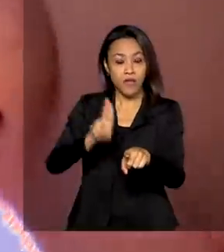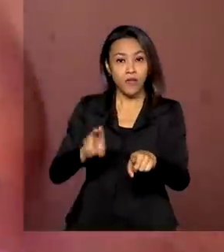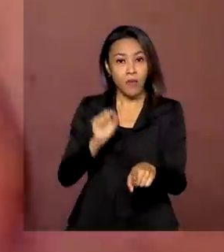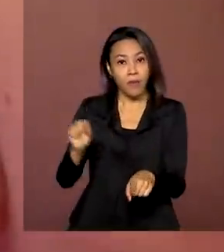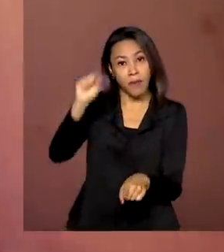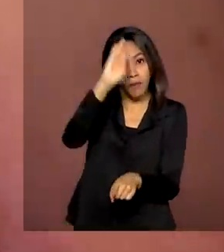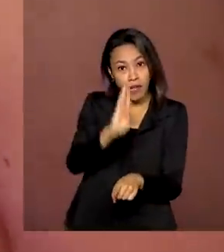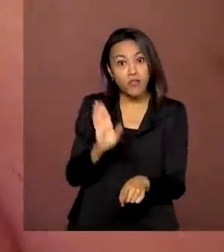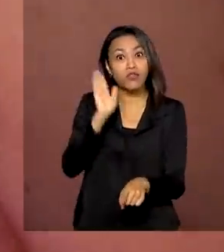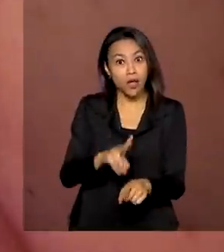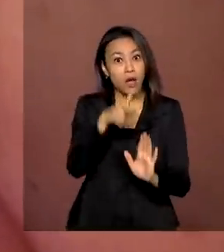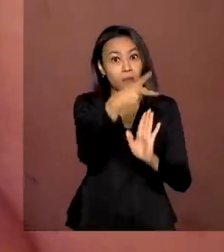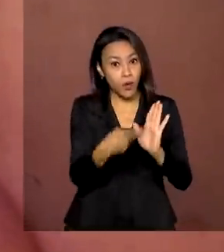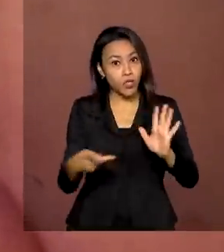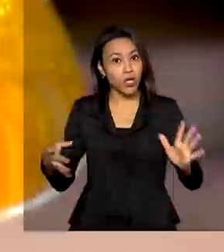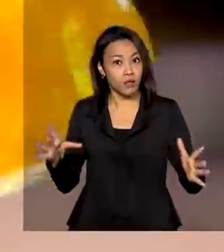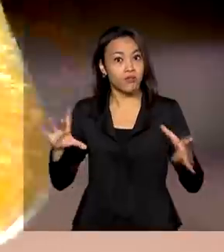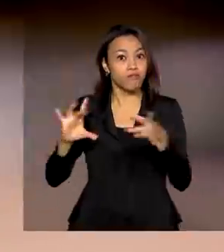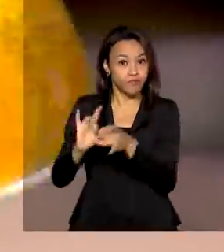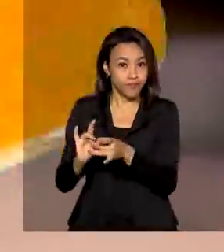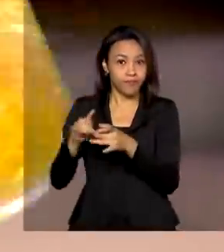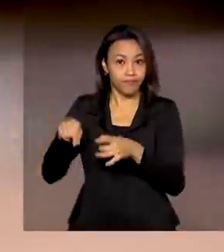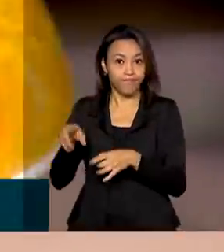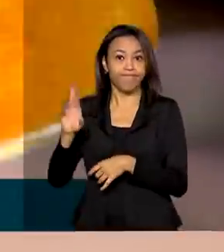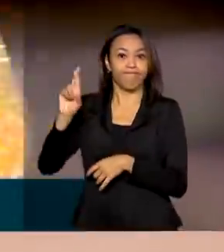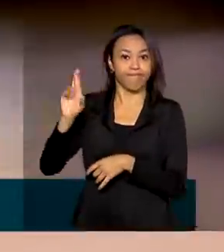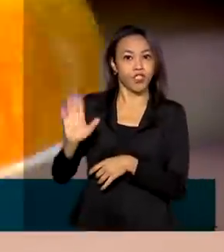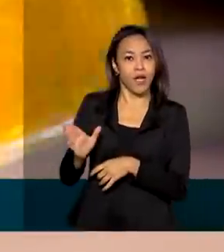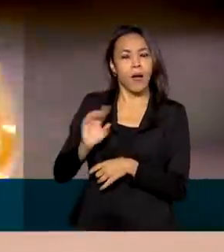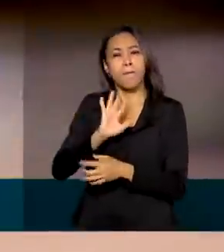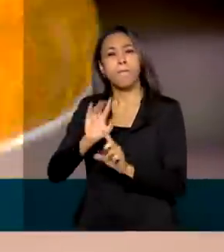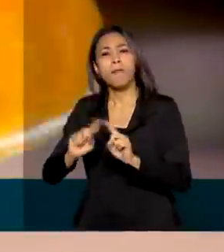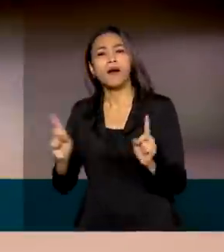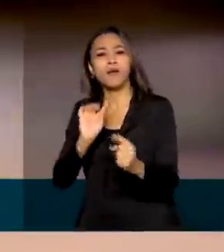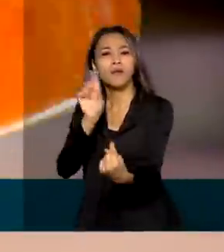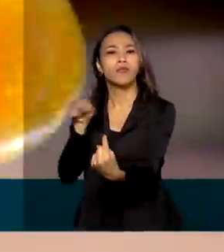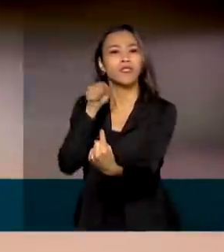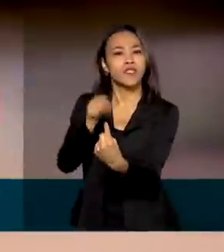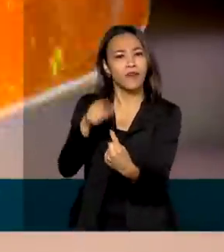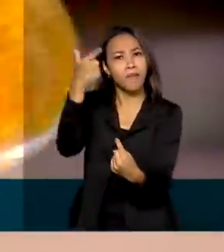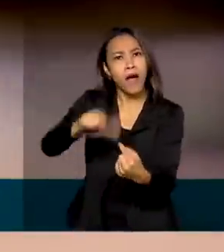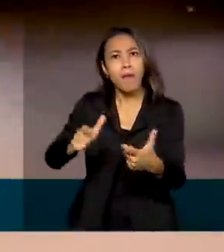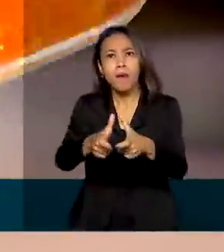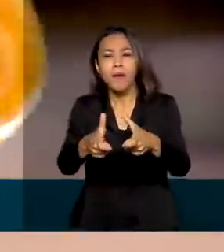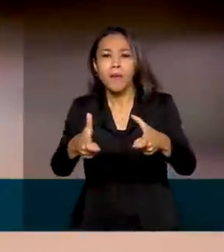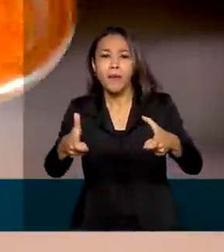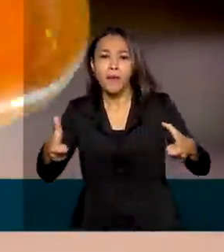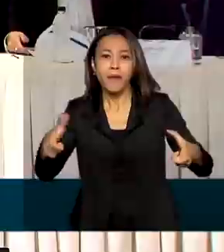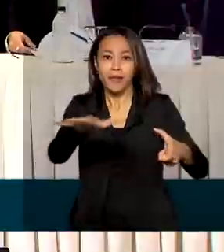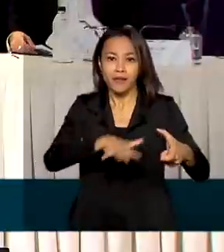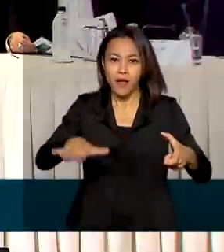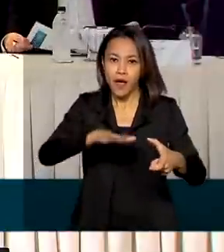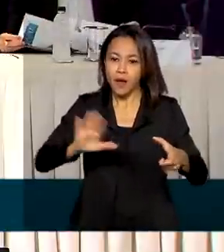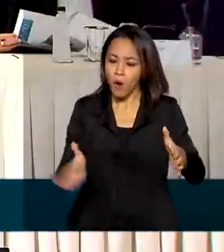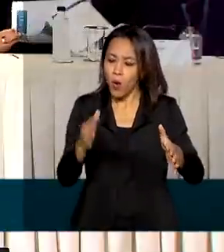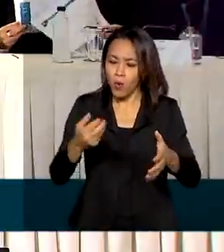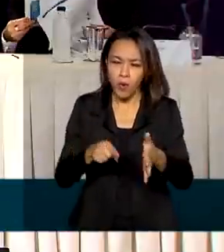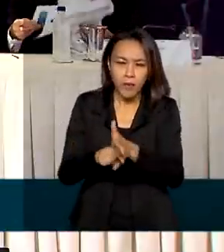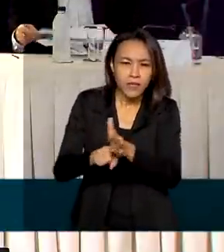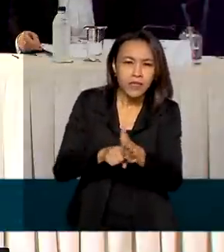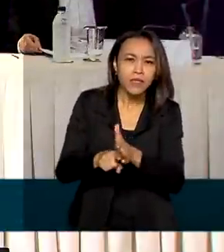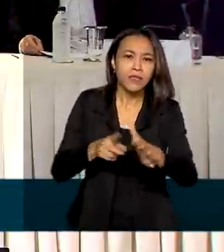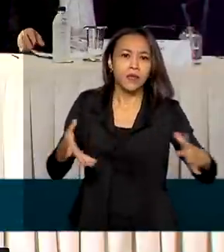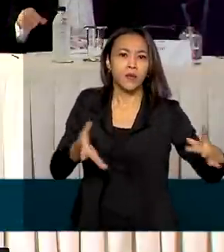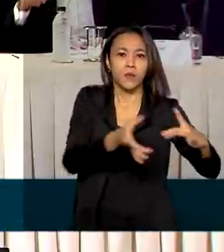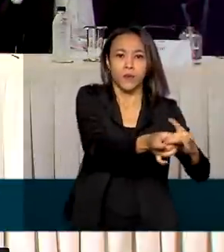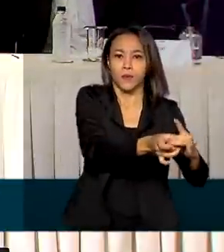tinham projetos credenciados a Embrapi, mas a meta é ampliar essas unidades de produção científica aliadas às empresas,